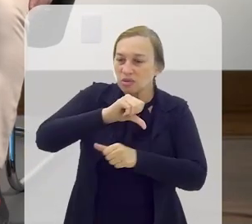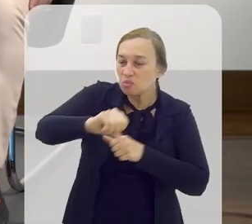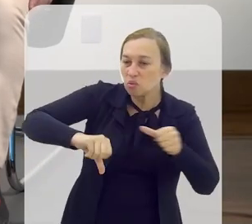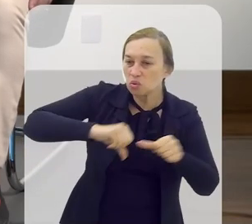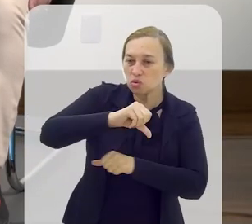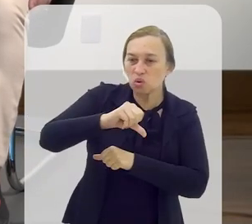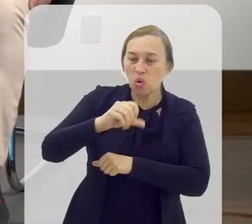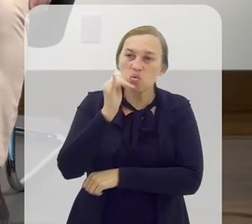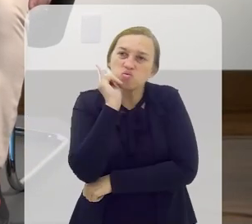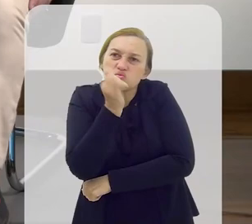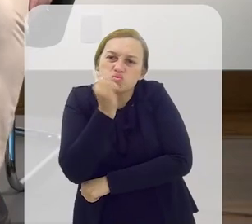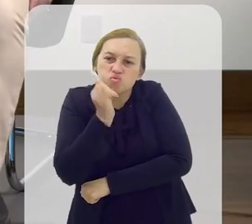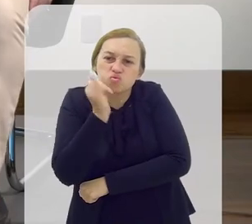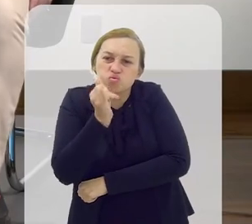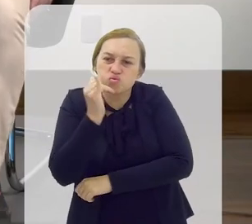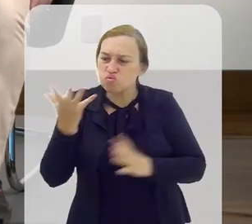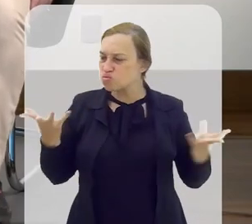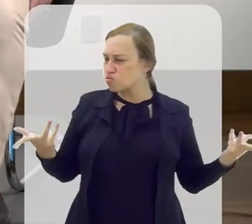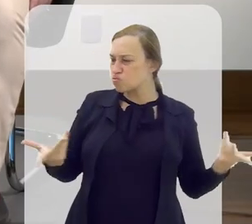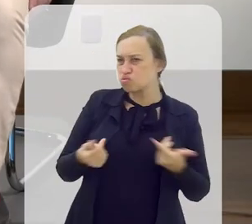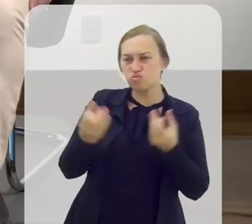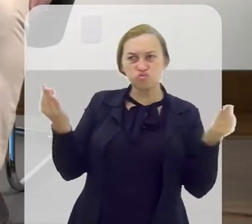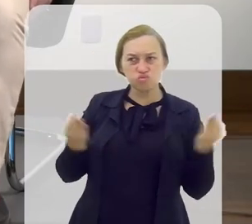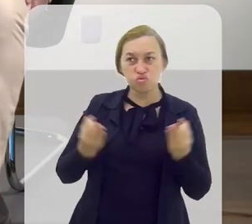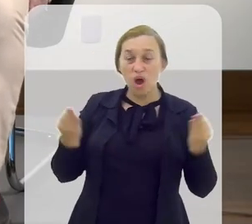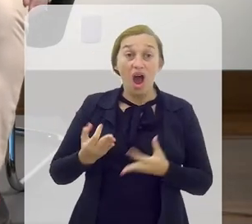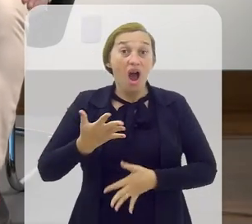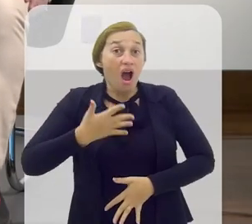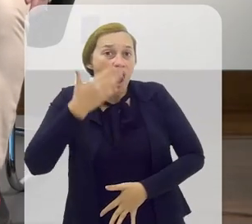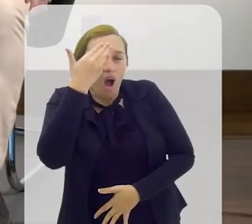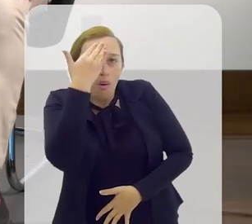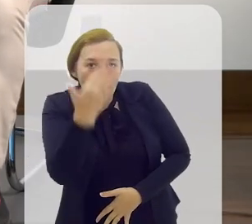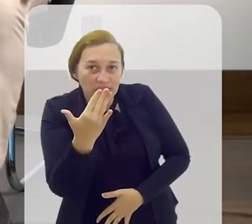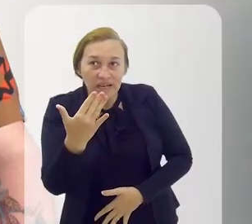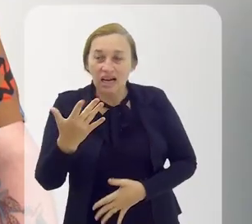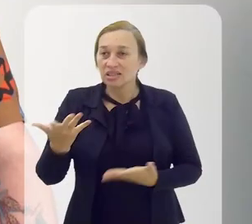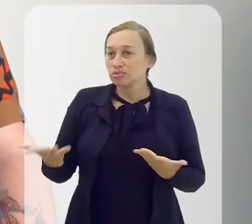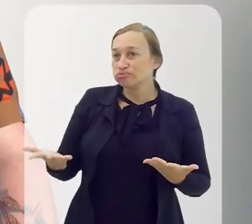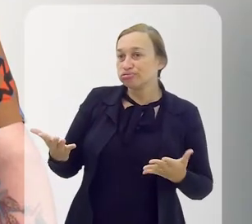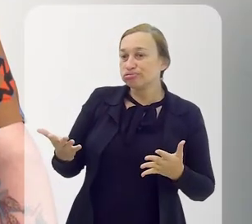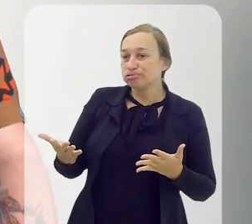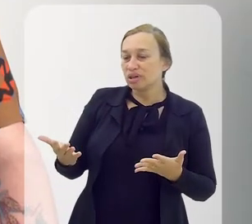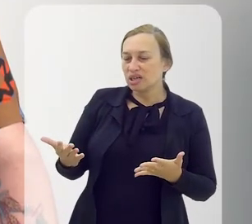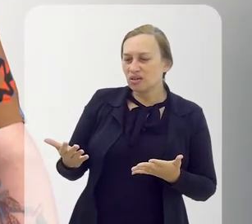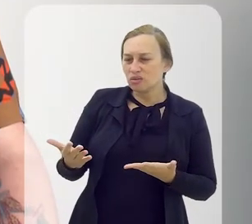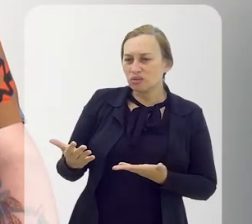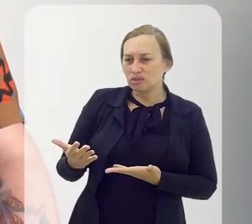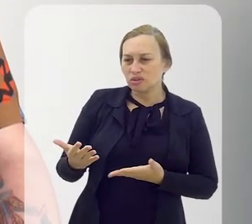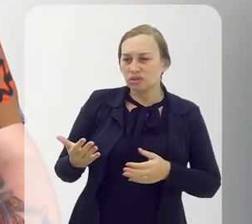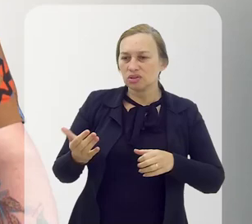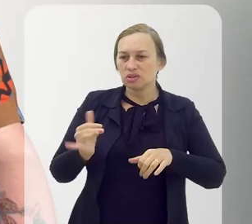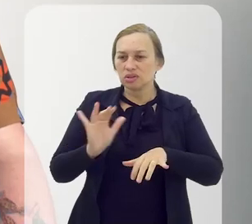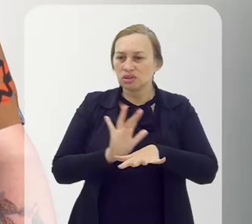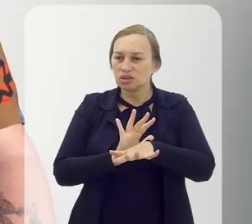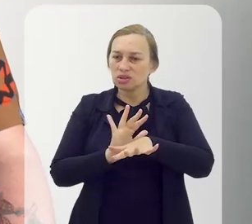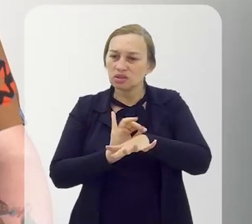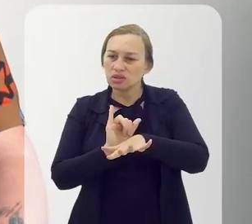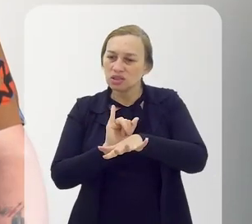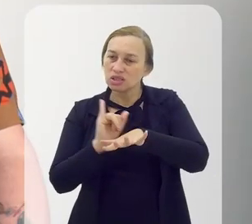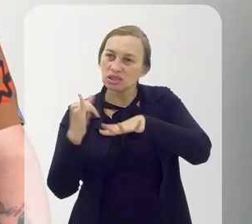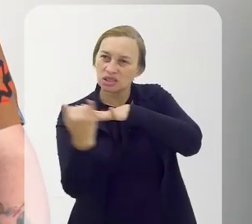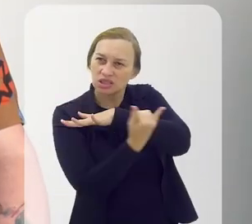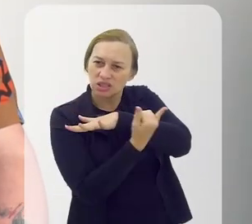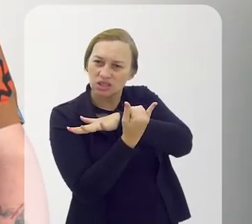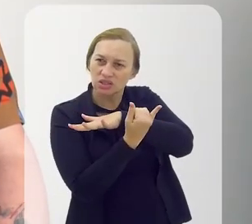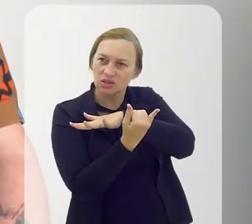uma maneira magnífica. Poxa, obrigado. A construção do enredo que a gente desenvolveu na Grande